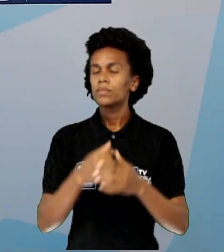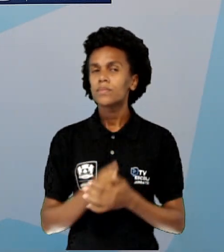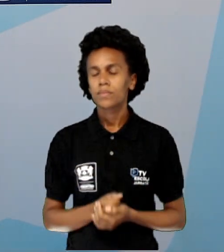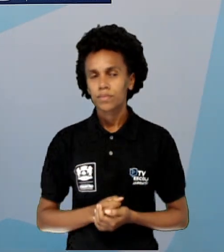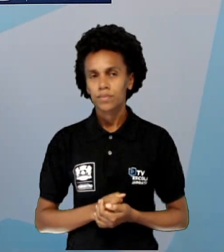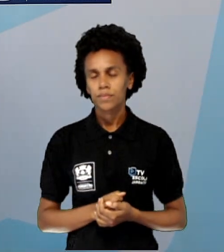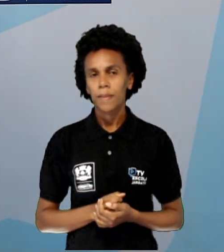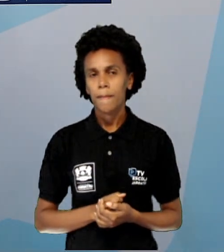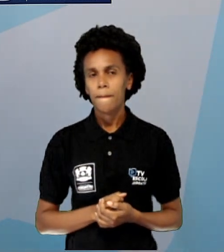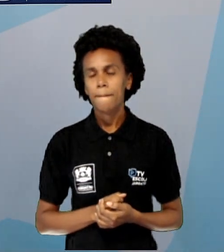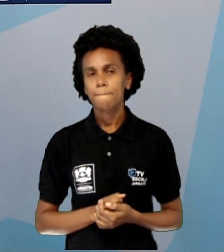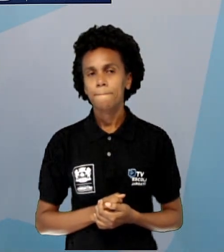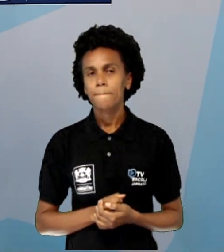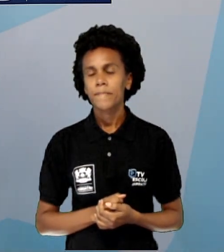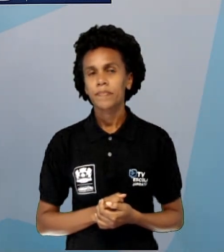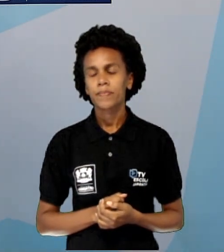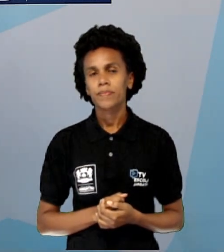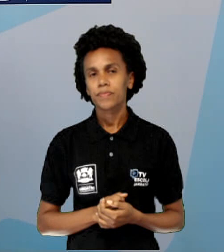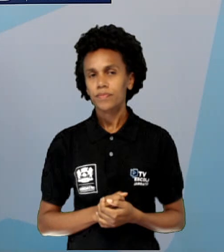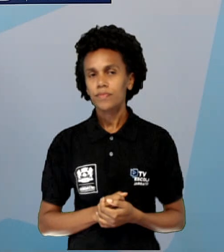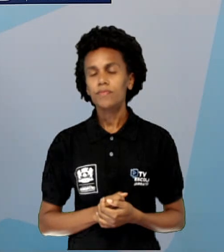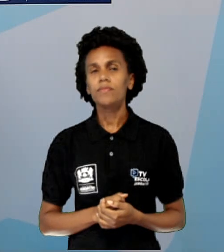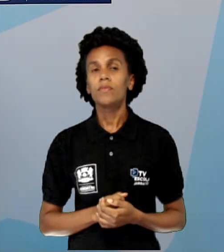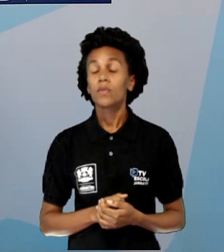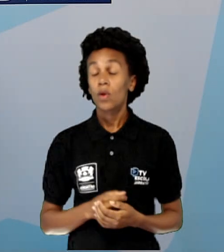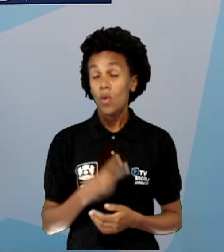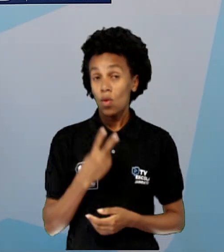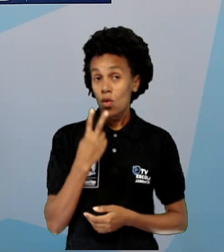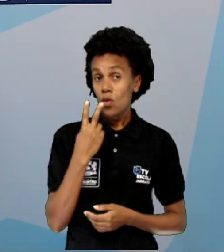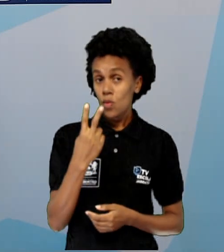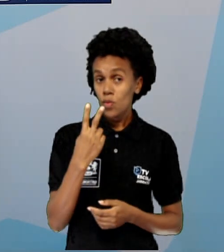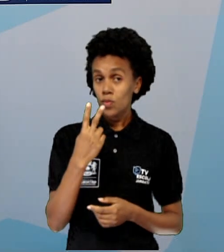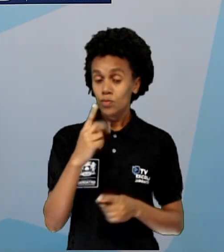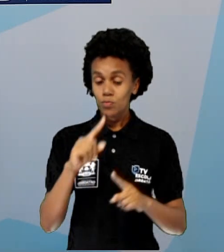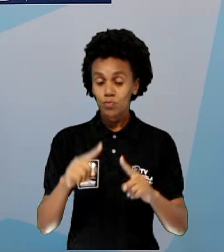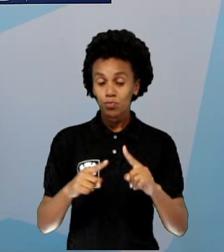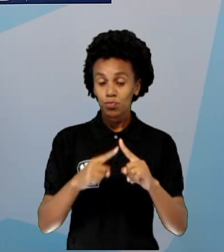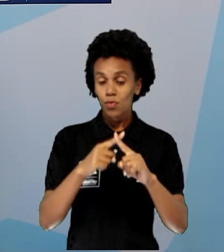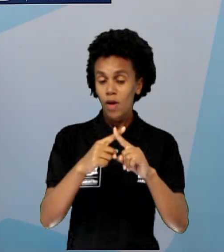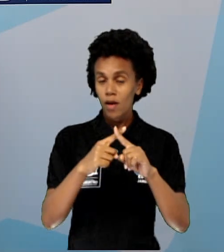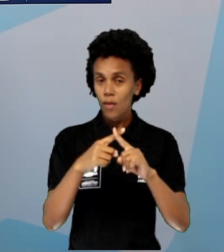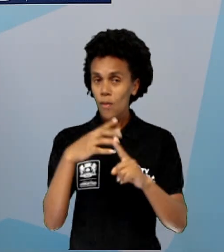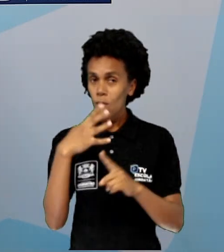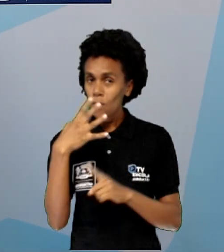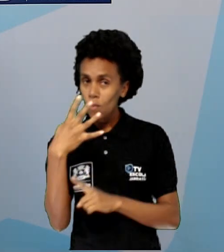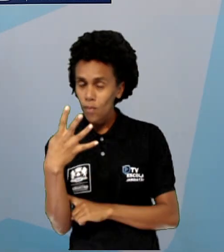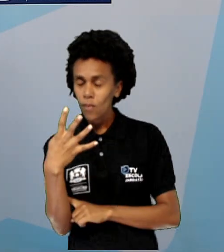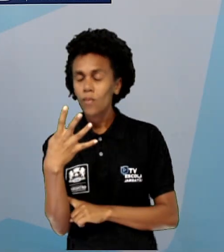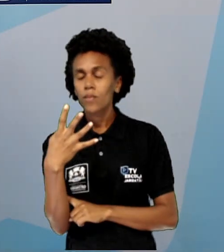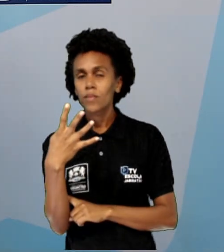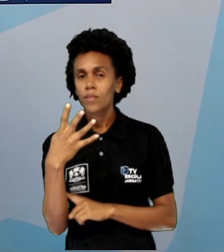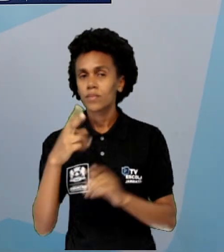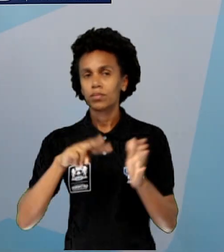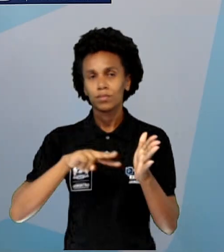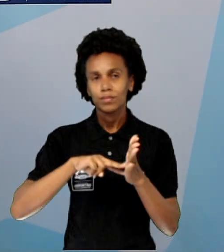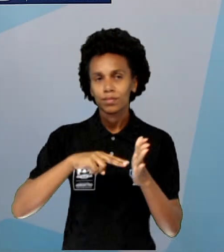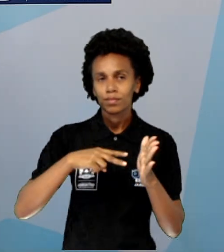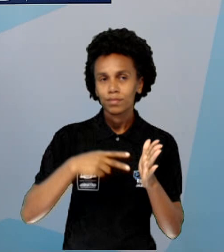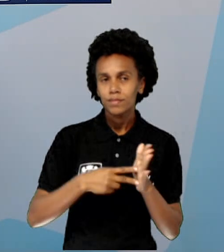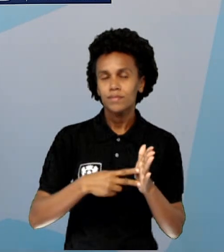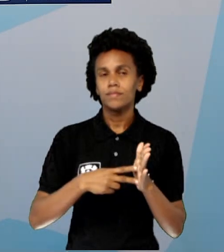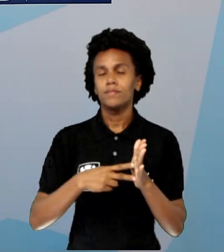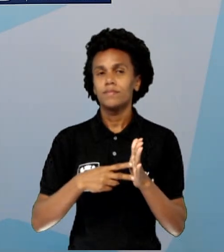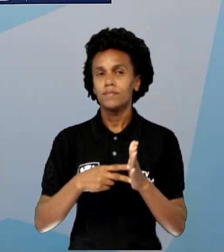o oito, houve uma multiplicação de quatro vezes, né? Então, significa que o valor que eu vou gastar para pagar